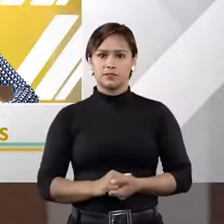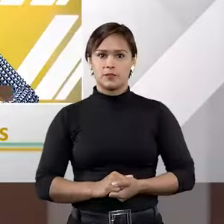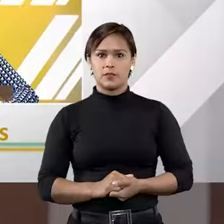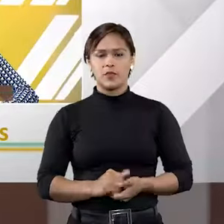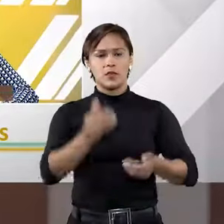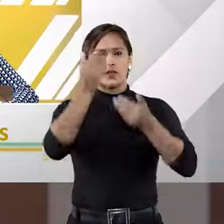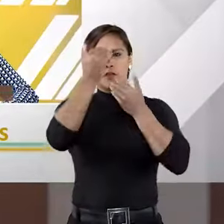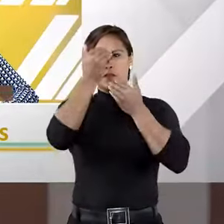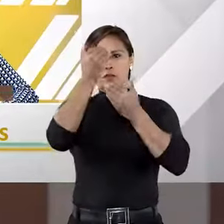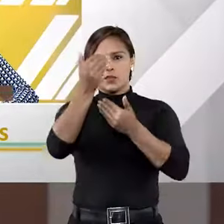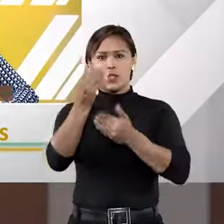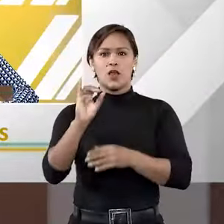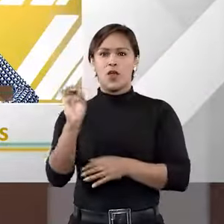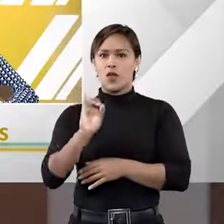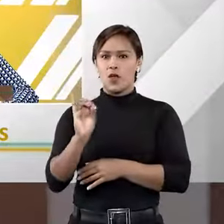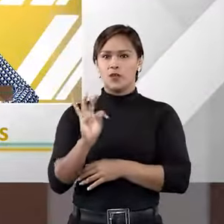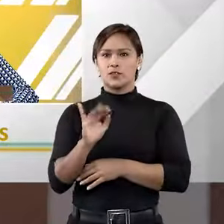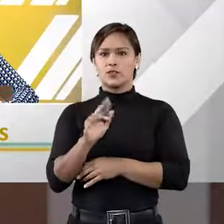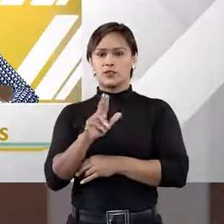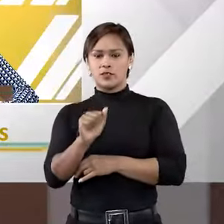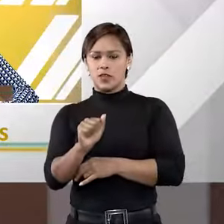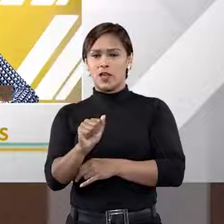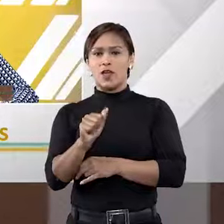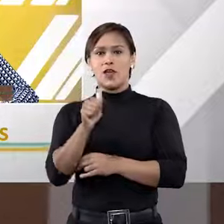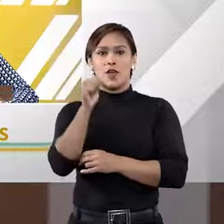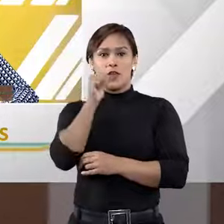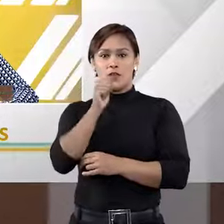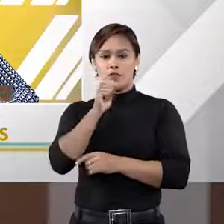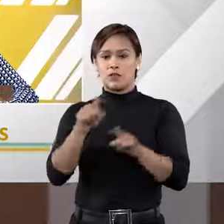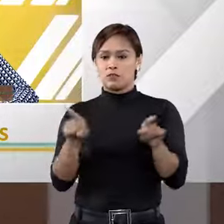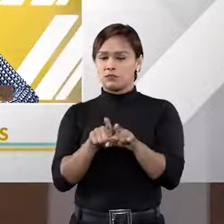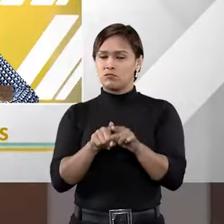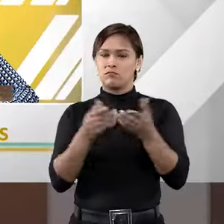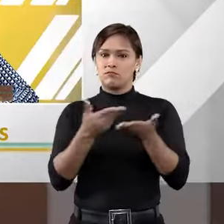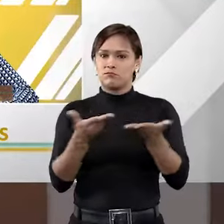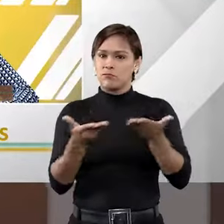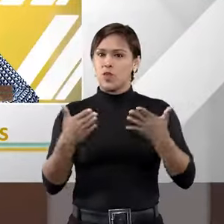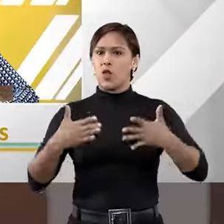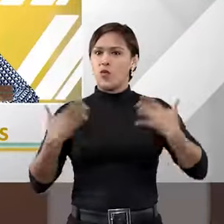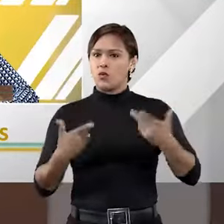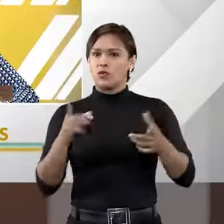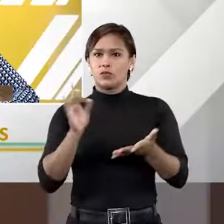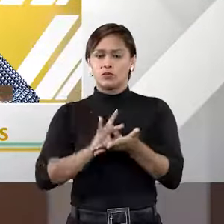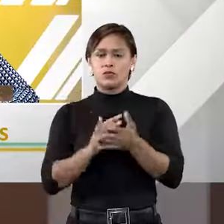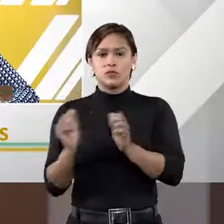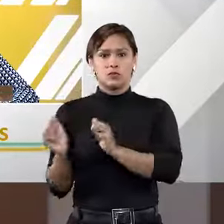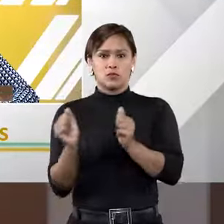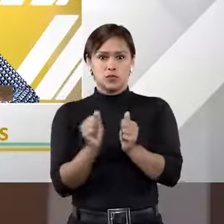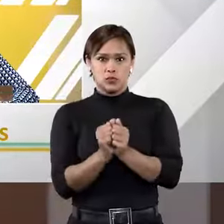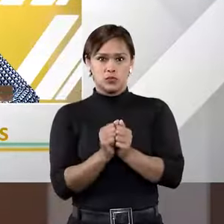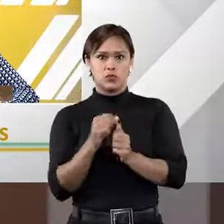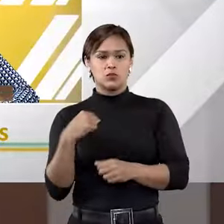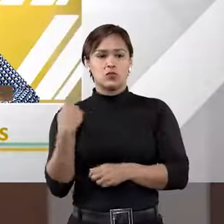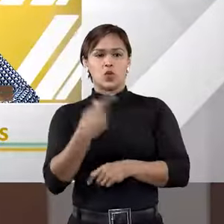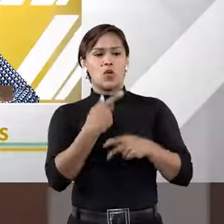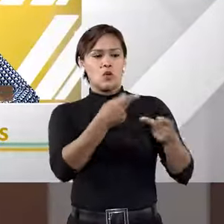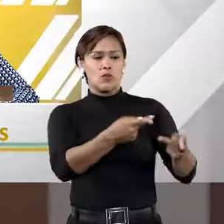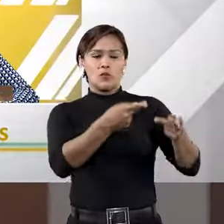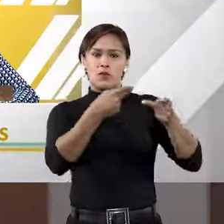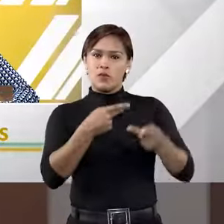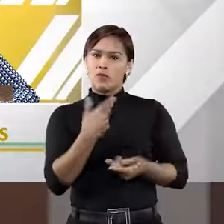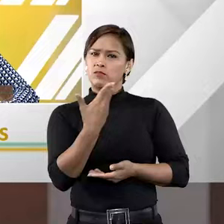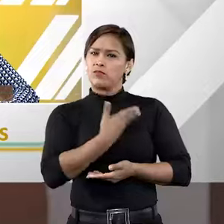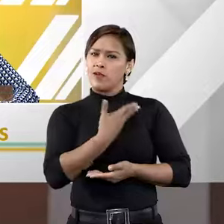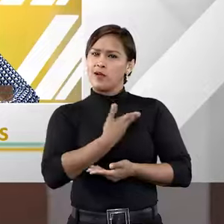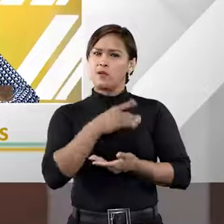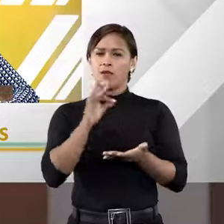Muito obrigado. Olá, Tiago, Fátima. É uma satisfação estar aqui com vocês, uma satisfação estar com o nosso outro convidado, um querido